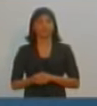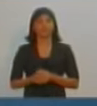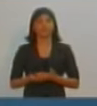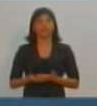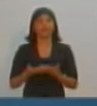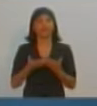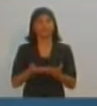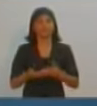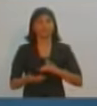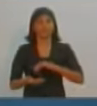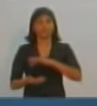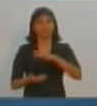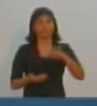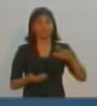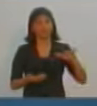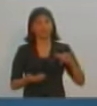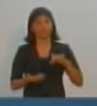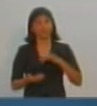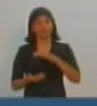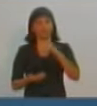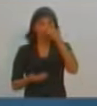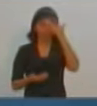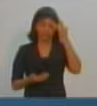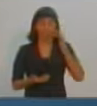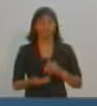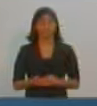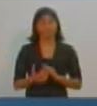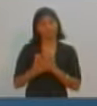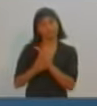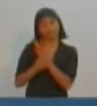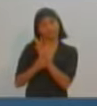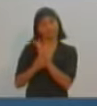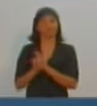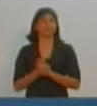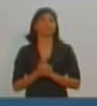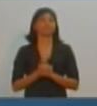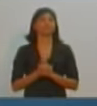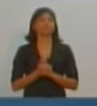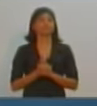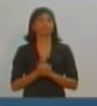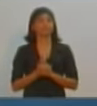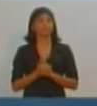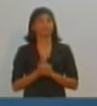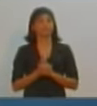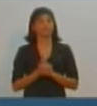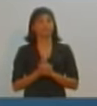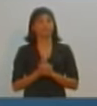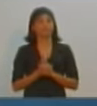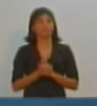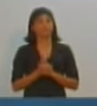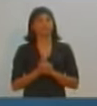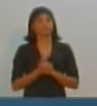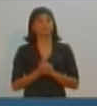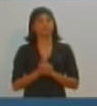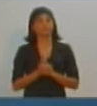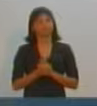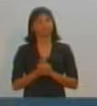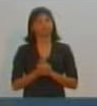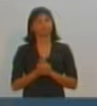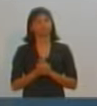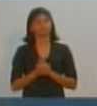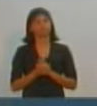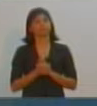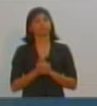Concluído, então. Candidato, bom, agora só temos o candidato Donizete Marcelino, do PSOL,